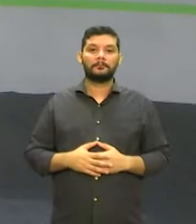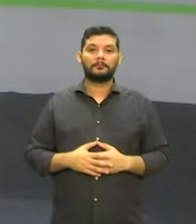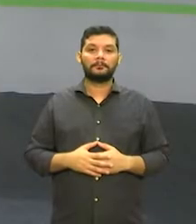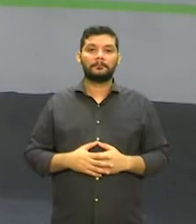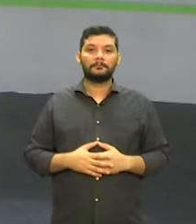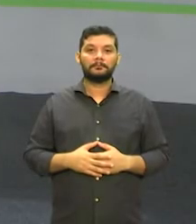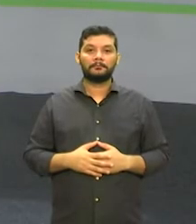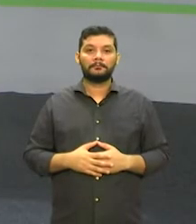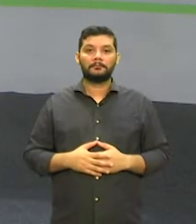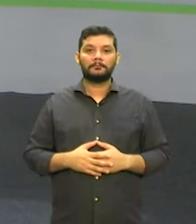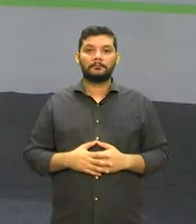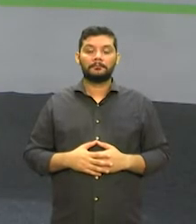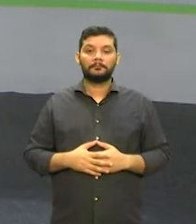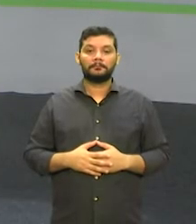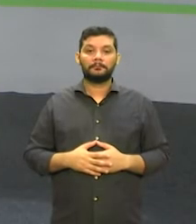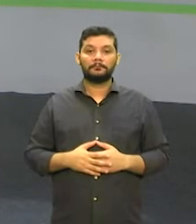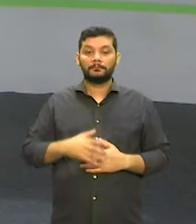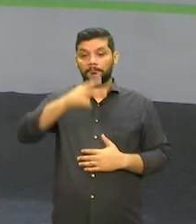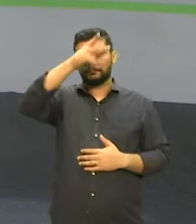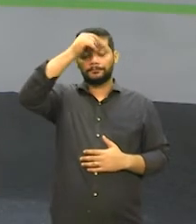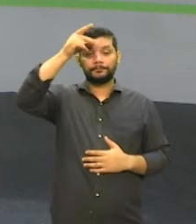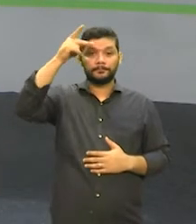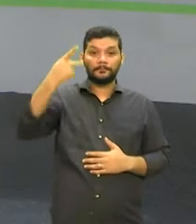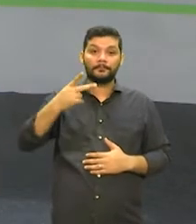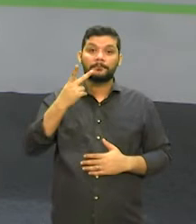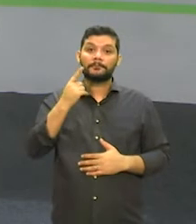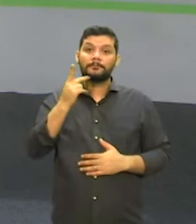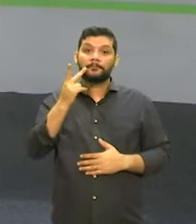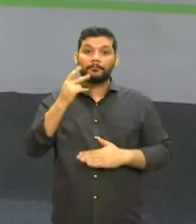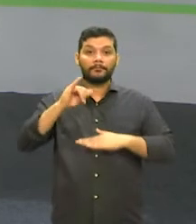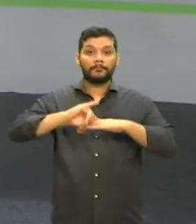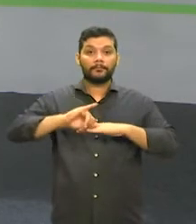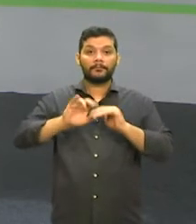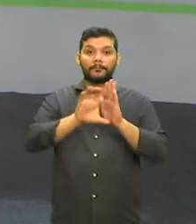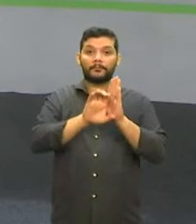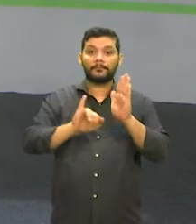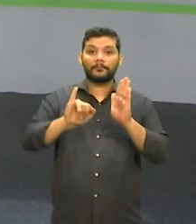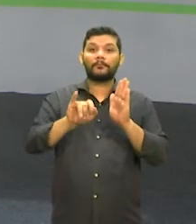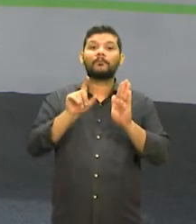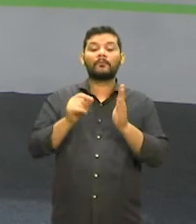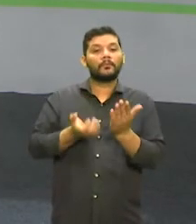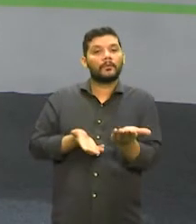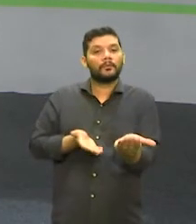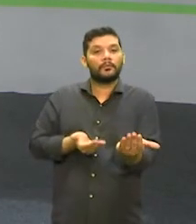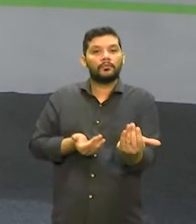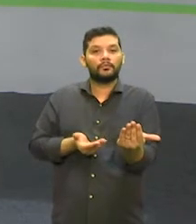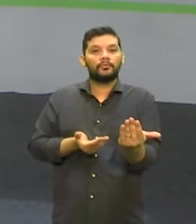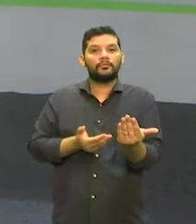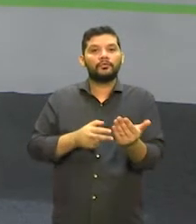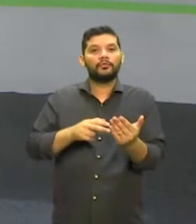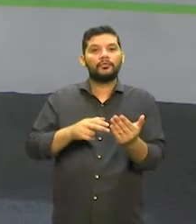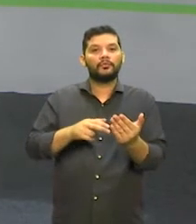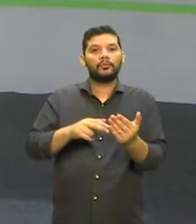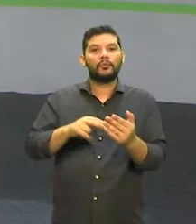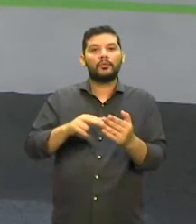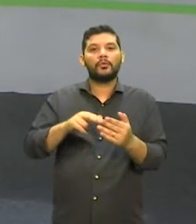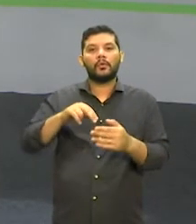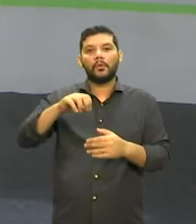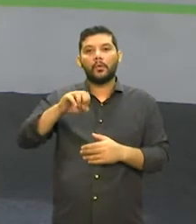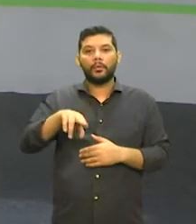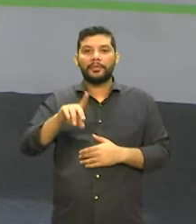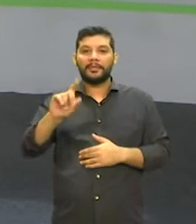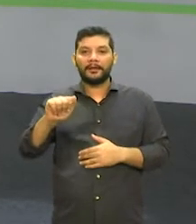E a Prefeitura de Fortaleza lançou mais um edital do projeto Juventude na Onda. O programa será